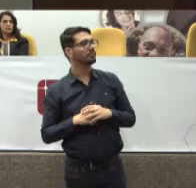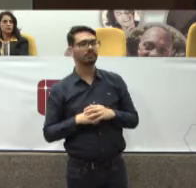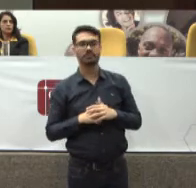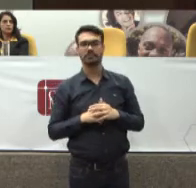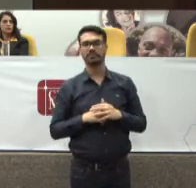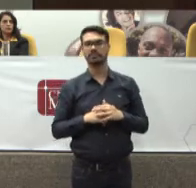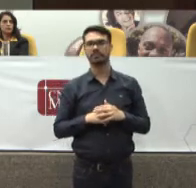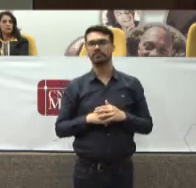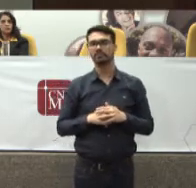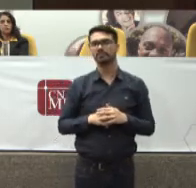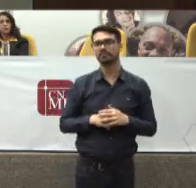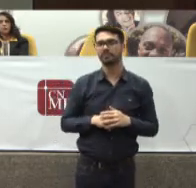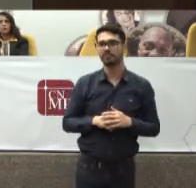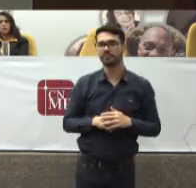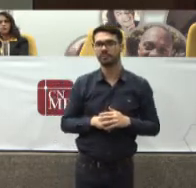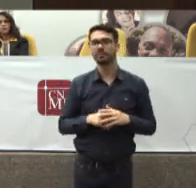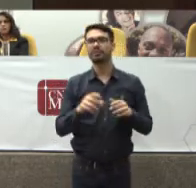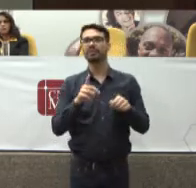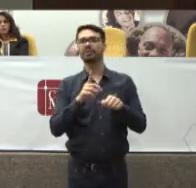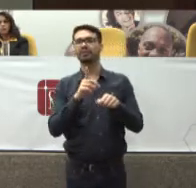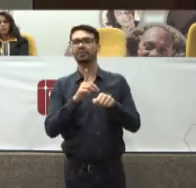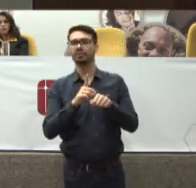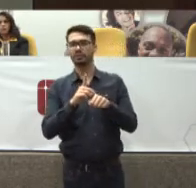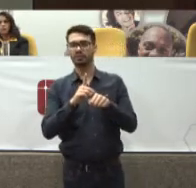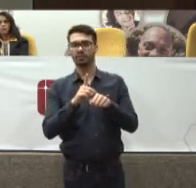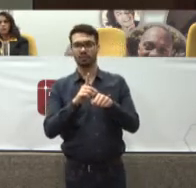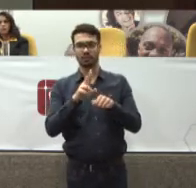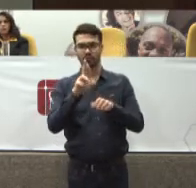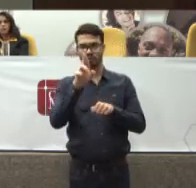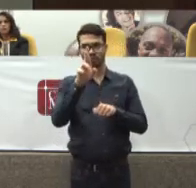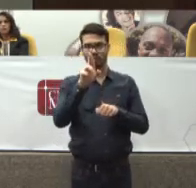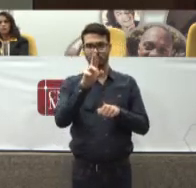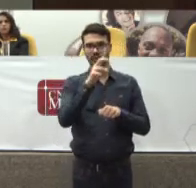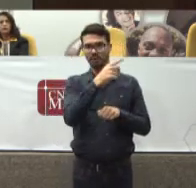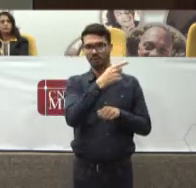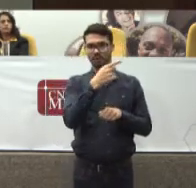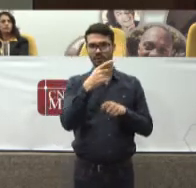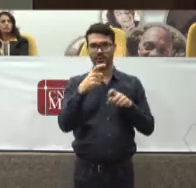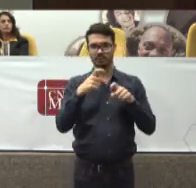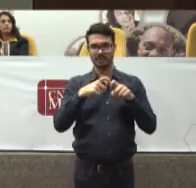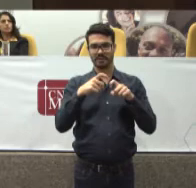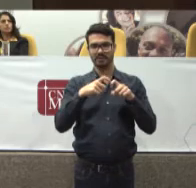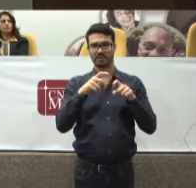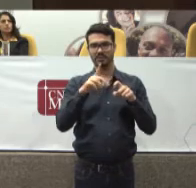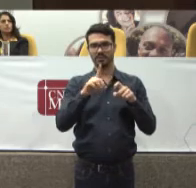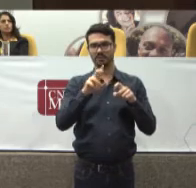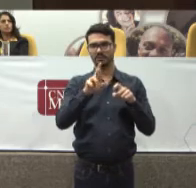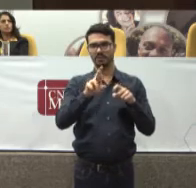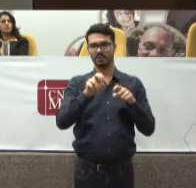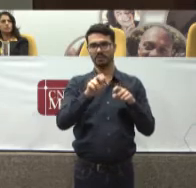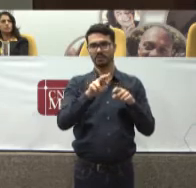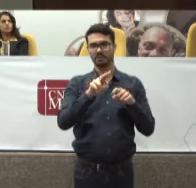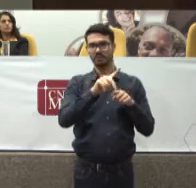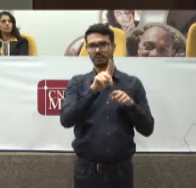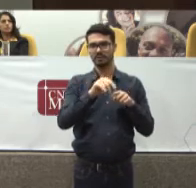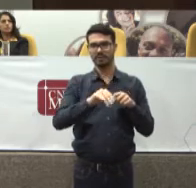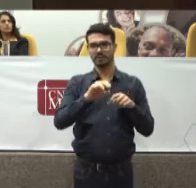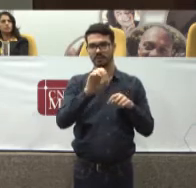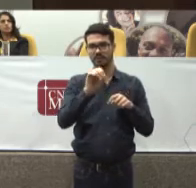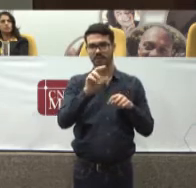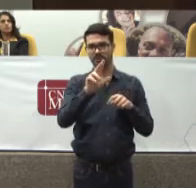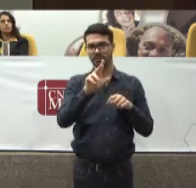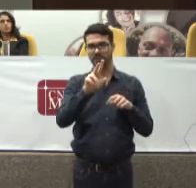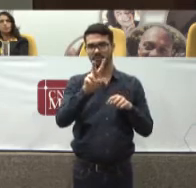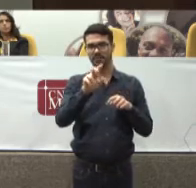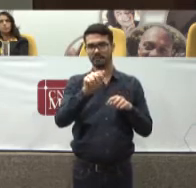Diz o Drauzio Varela Não vou voltar A lâmina A semana vai voltar Duas ou três Ou vai avançar Mais uma vez Diz